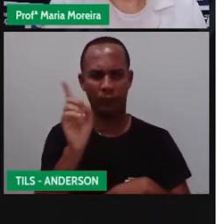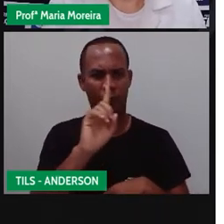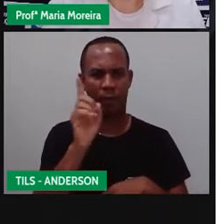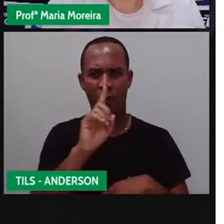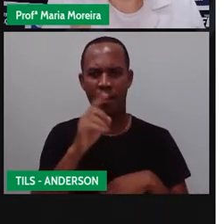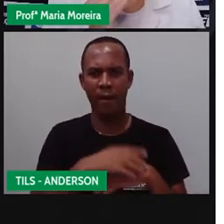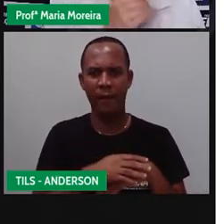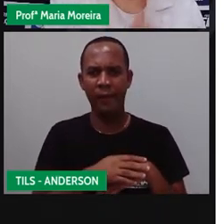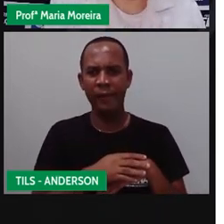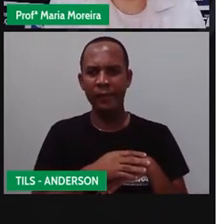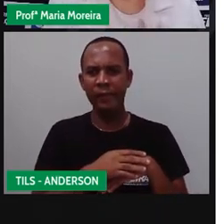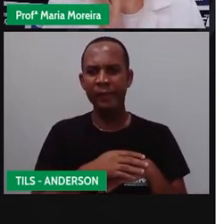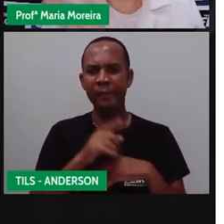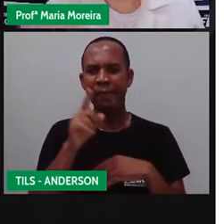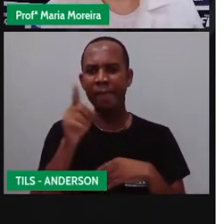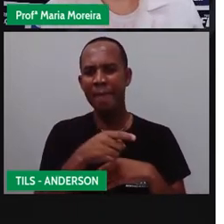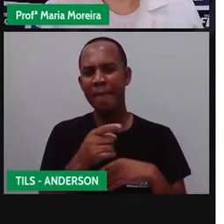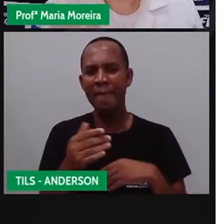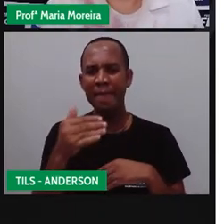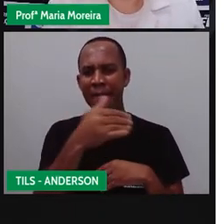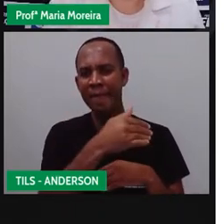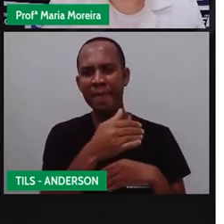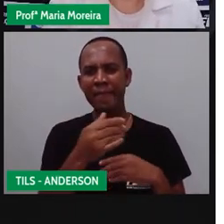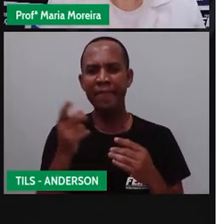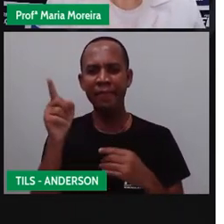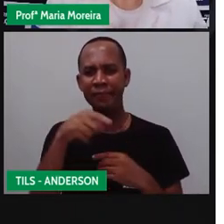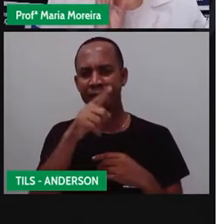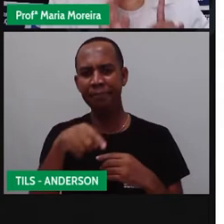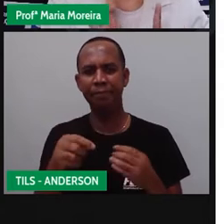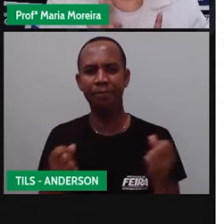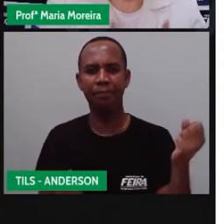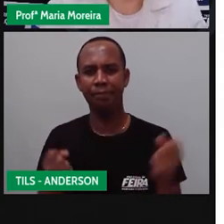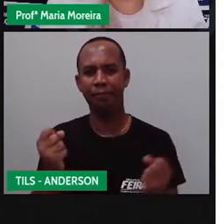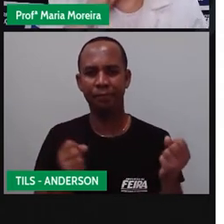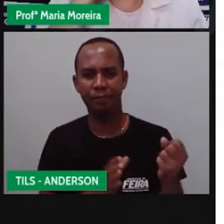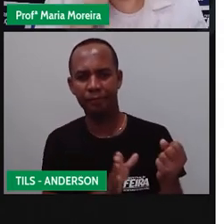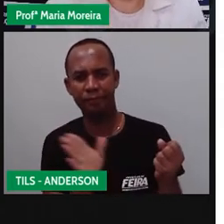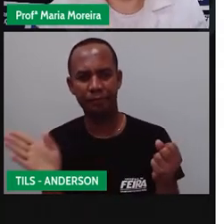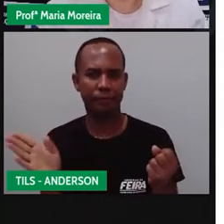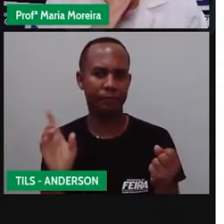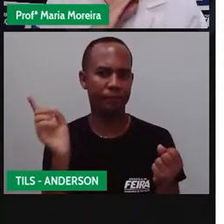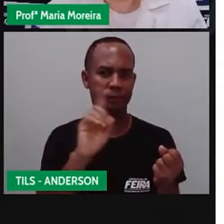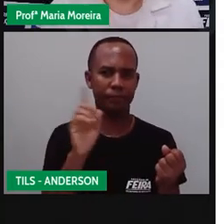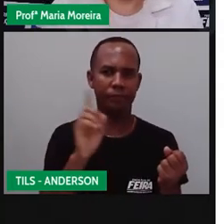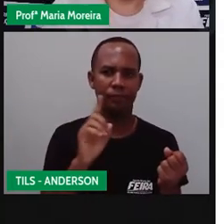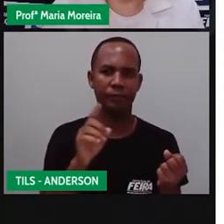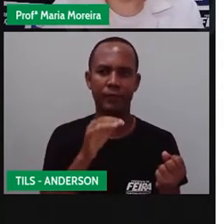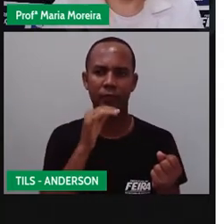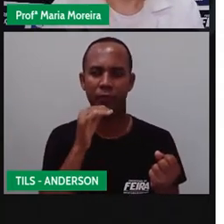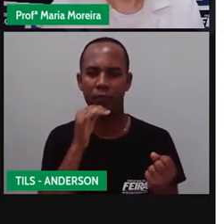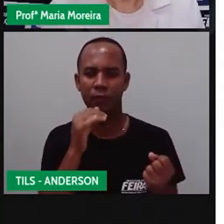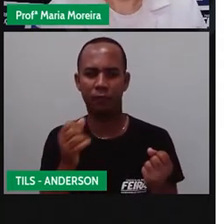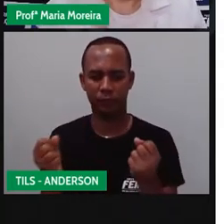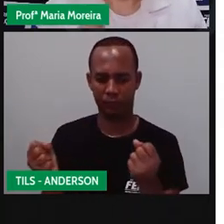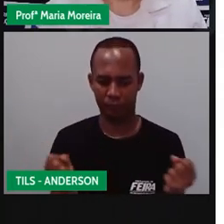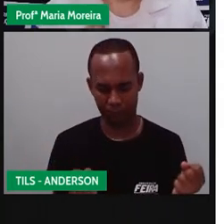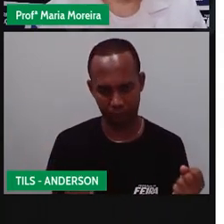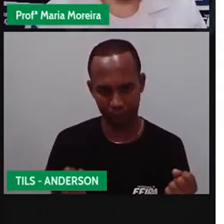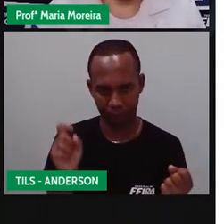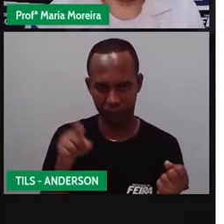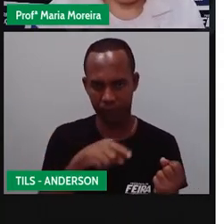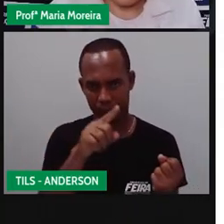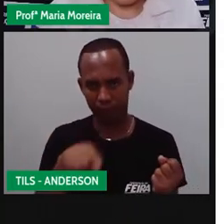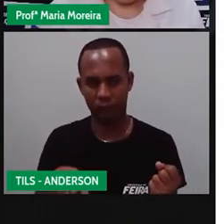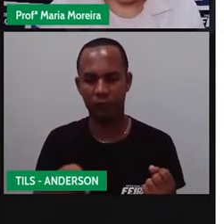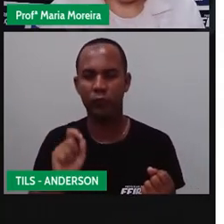aí as placas pra você dobrar pra direita, dobrar pra esquerda. Os dois carrinhos dizendo que você não pode, não pode ultrapassar. E esses